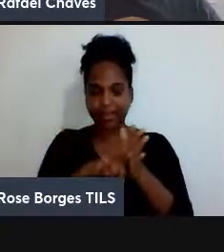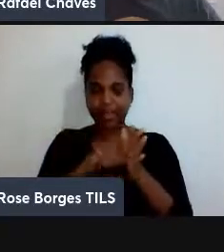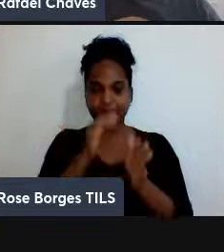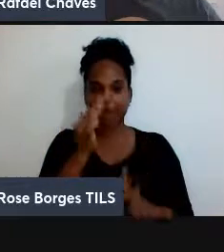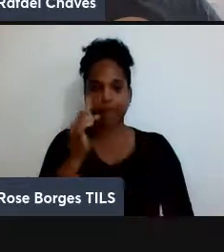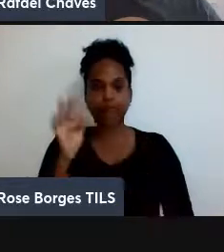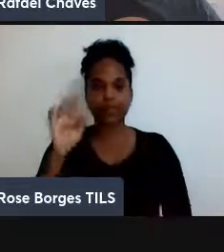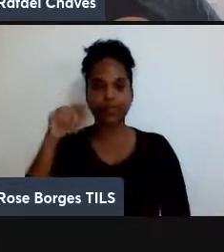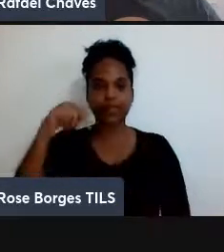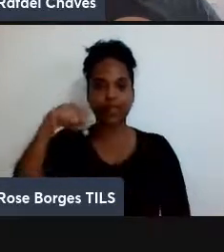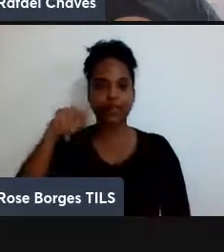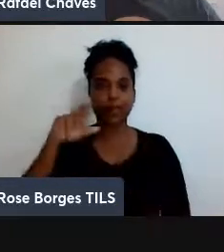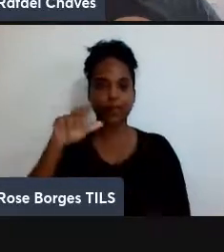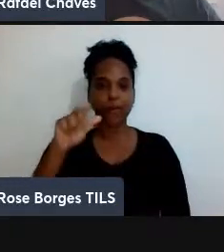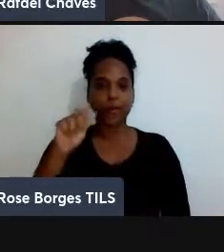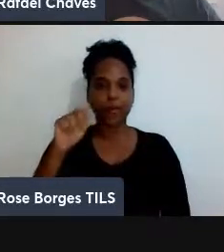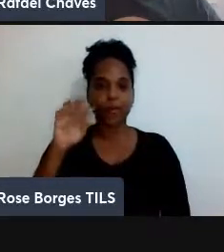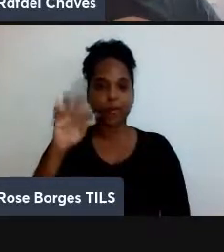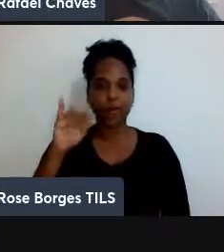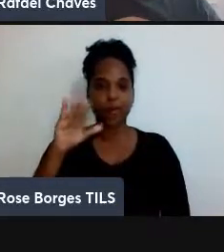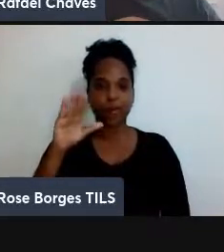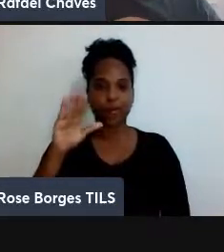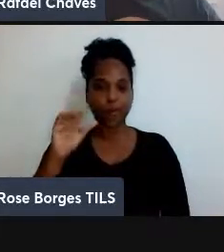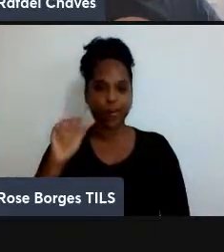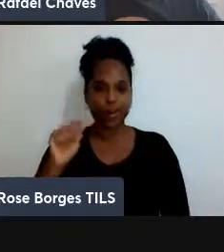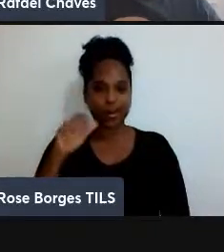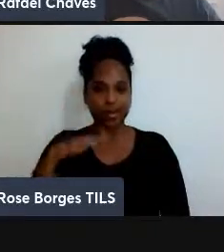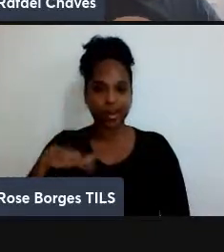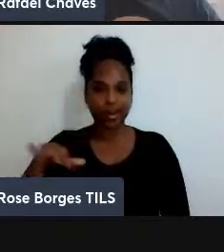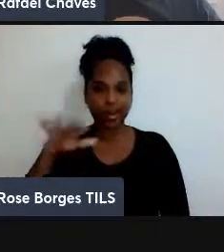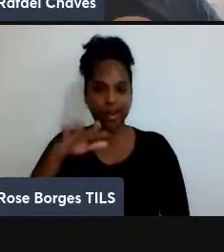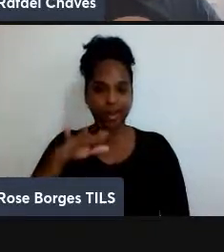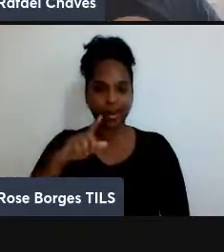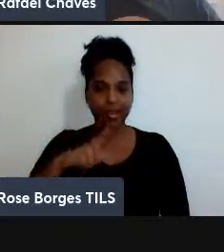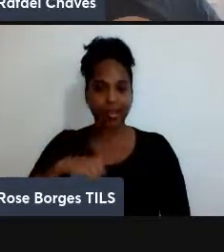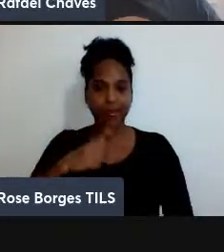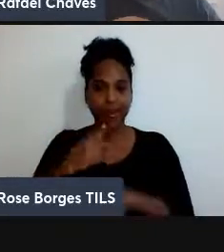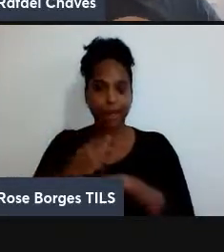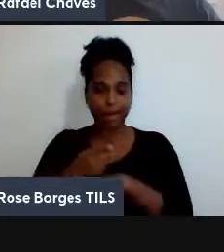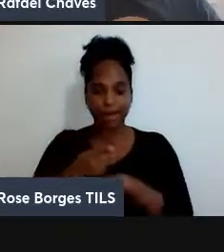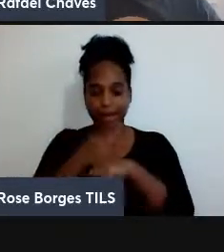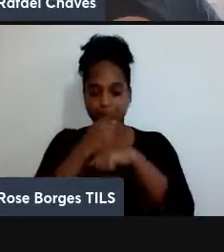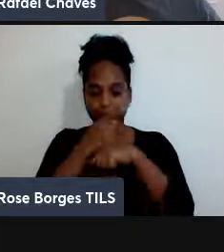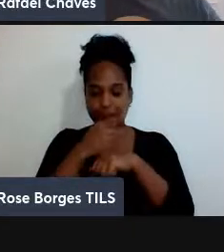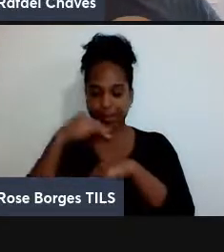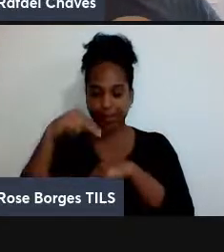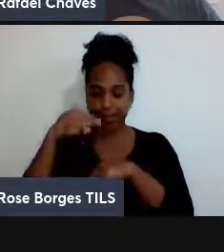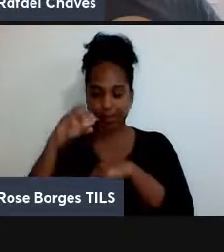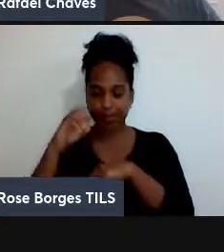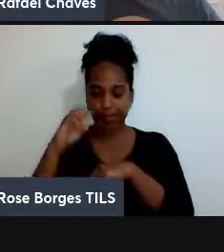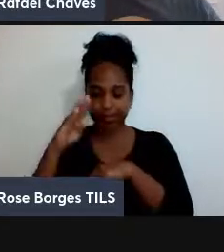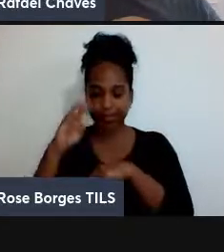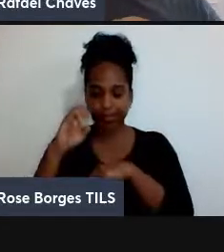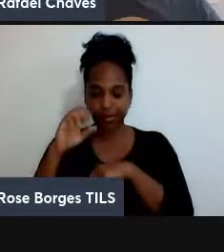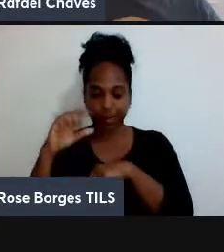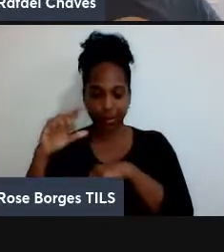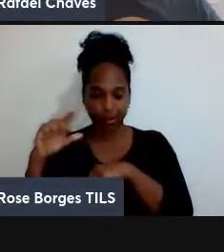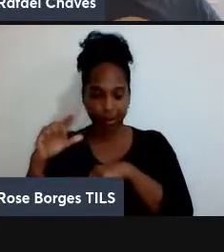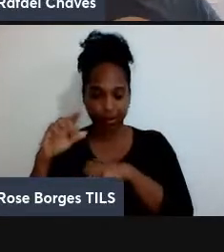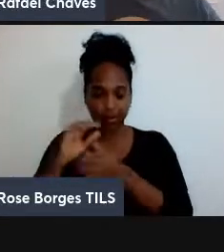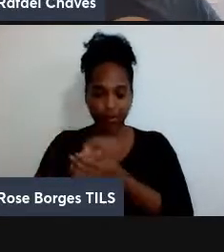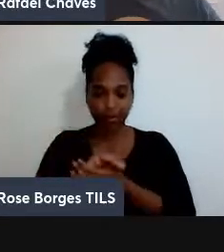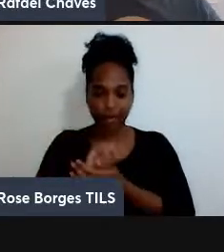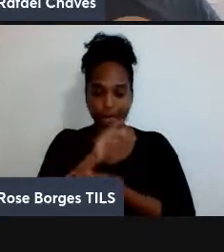áreas essas que foram laureadas com o prêmio Nobel deste ano. Em suas próprias palavras, o professor Rafael